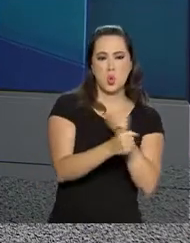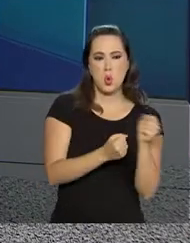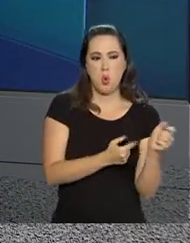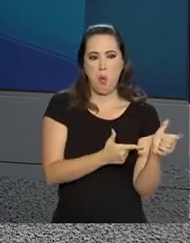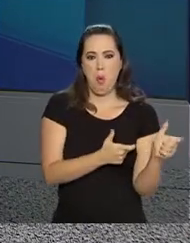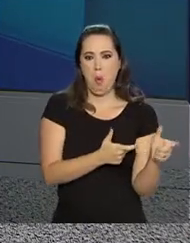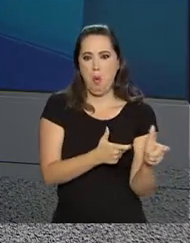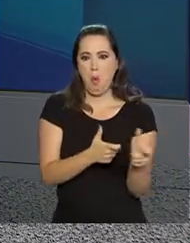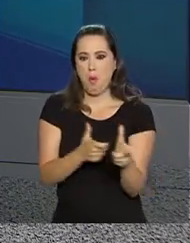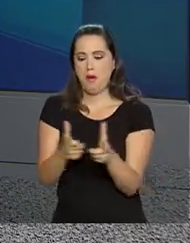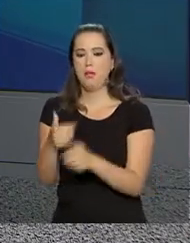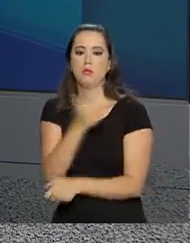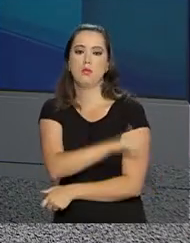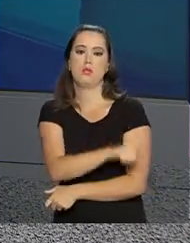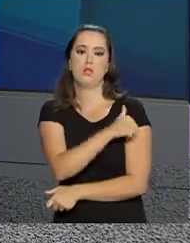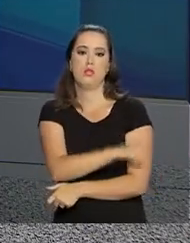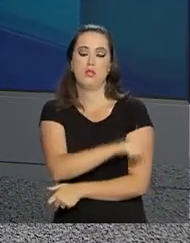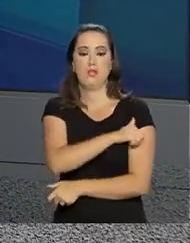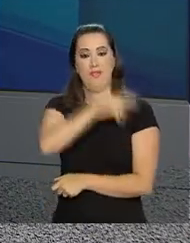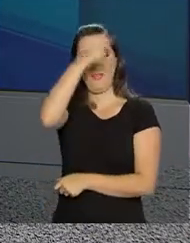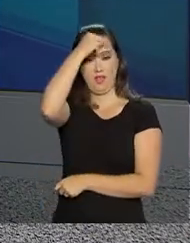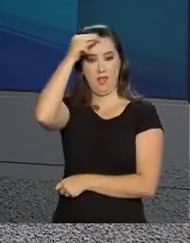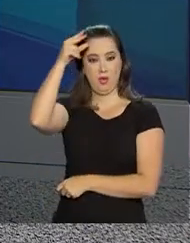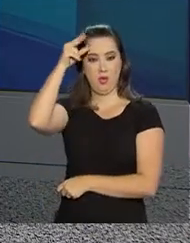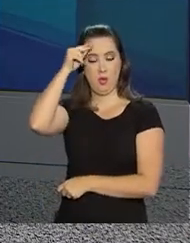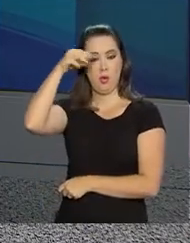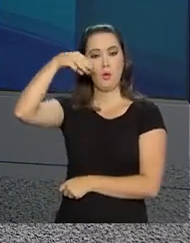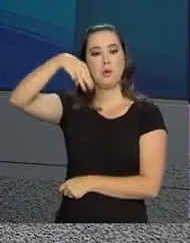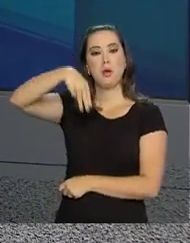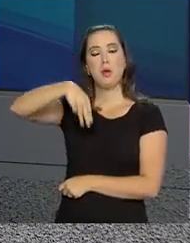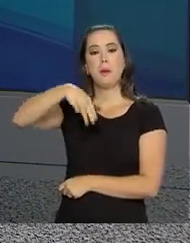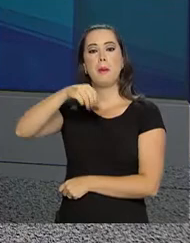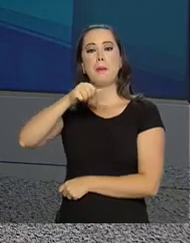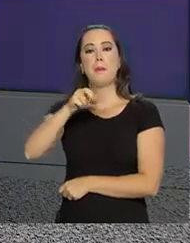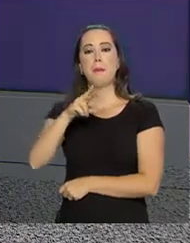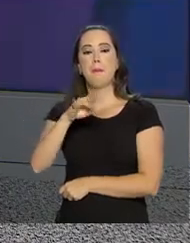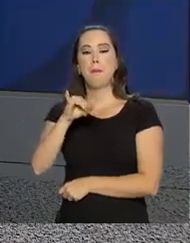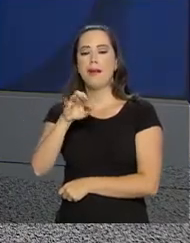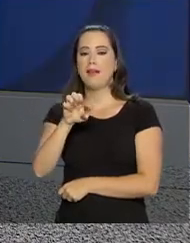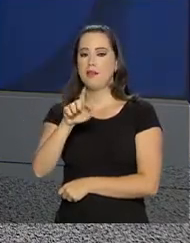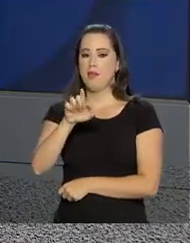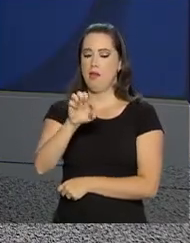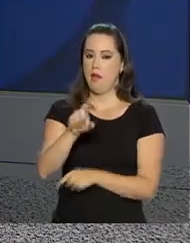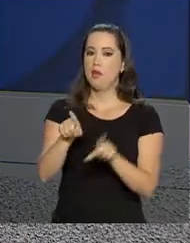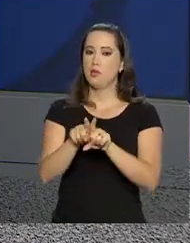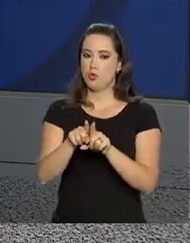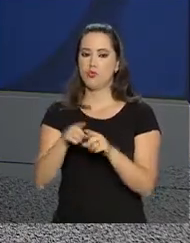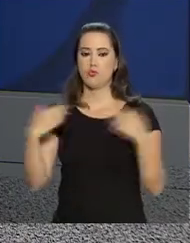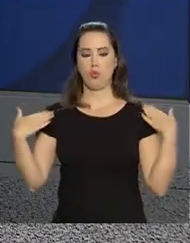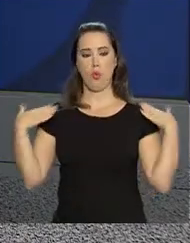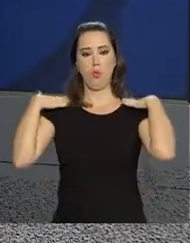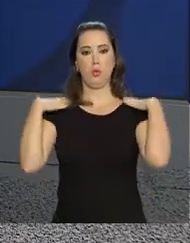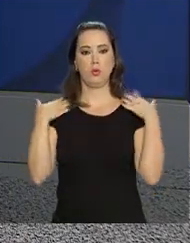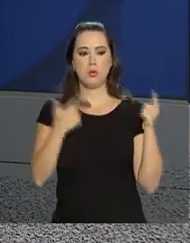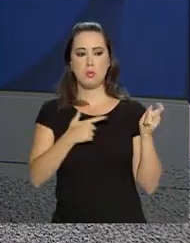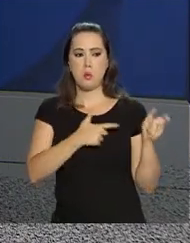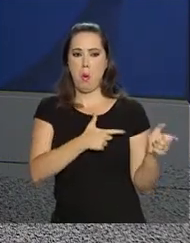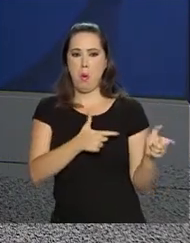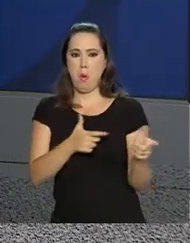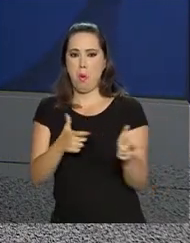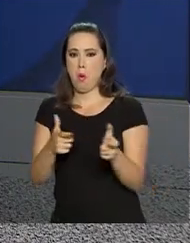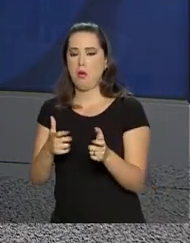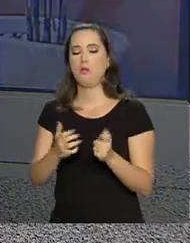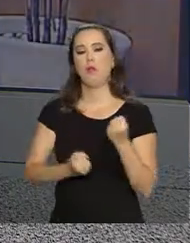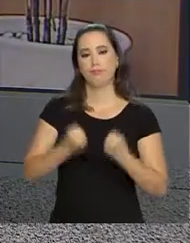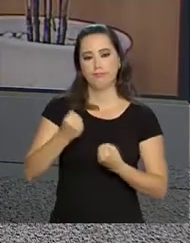Marielle Franco no Rio de Janeiro e do seu motorista Anderson Gomes. A repórter Márcia Fernandes acompanhou a coletiva de imprensa